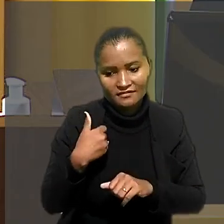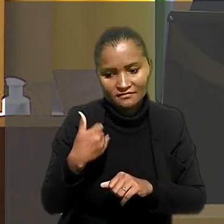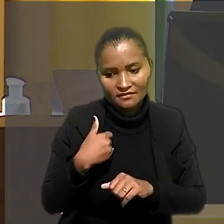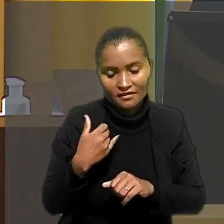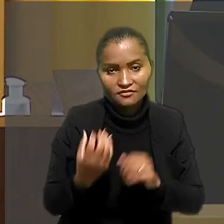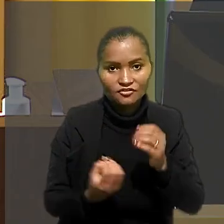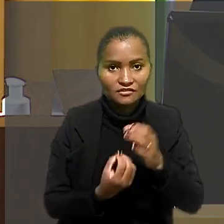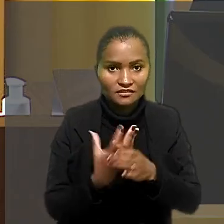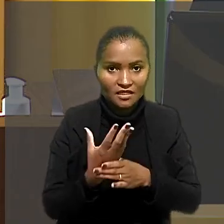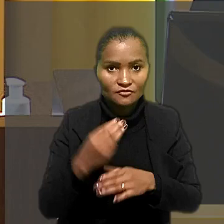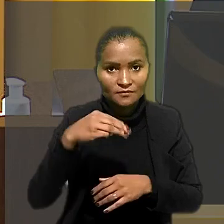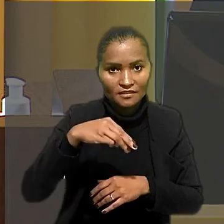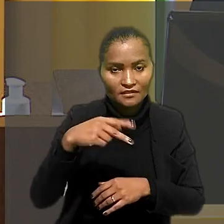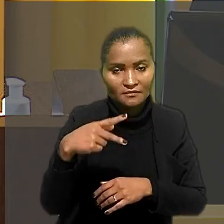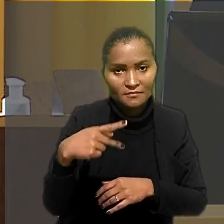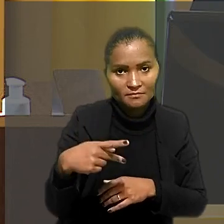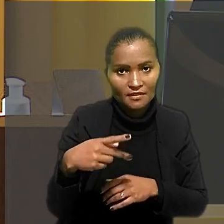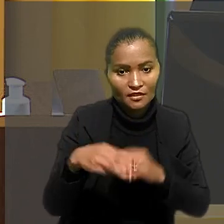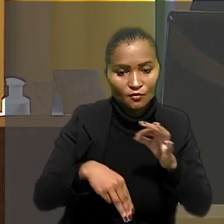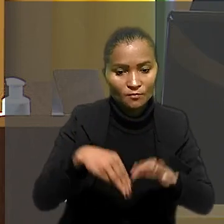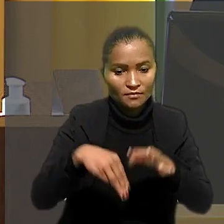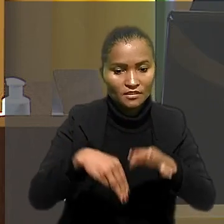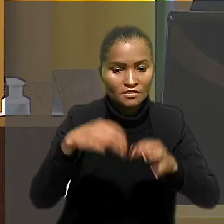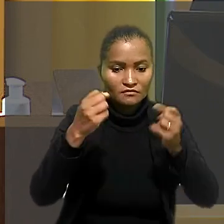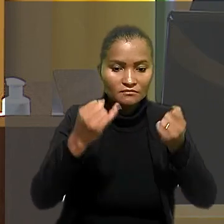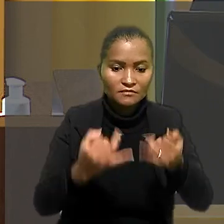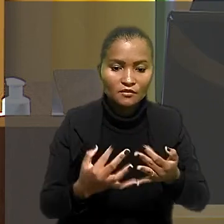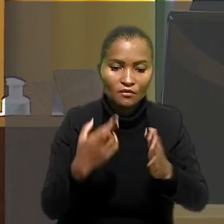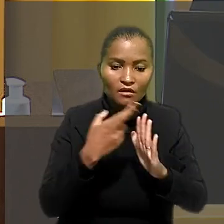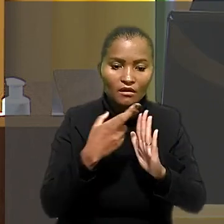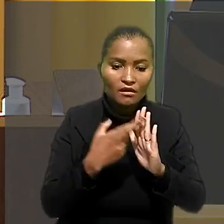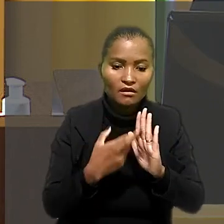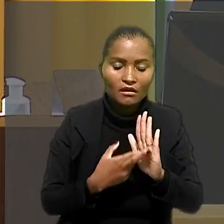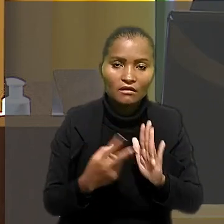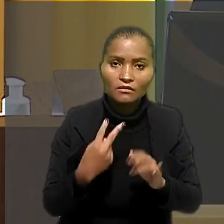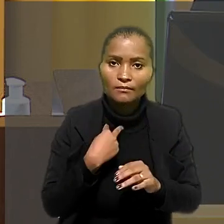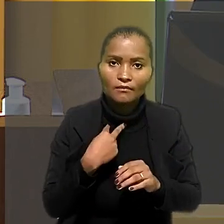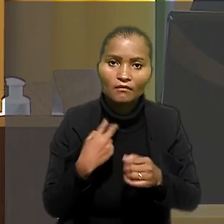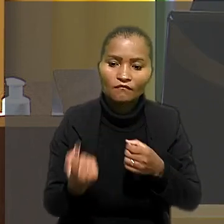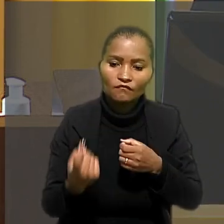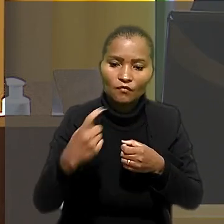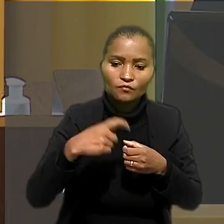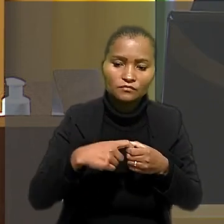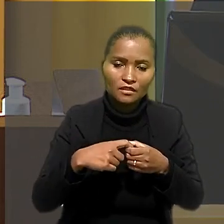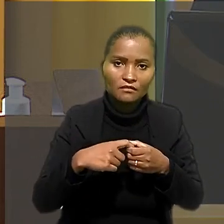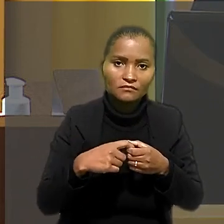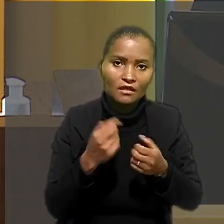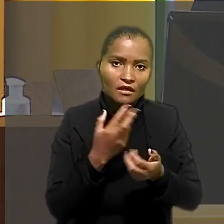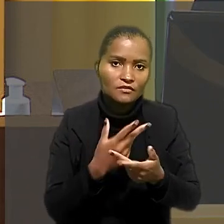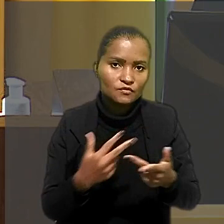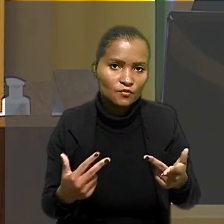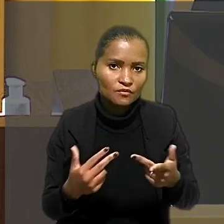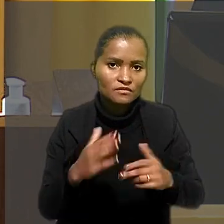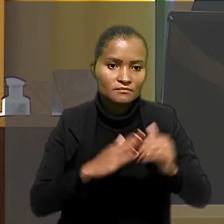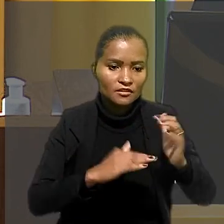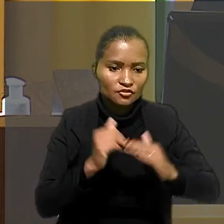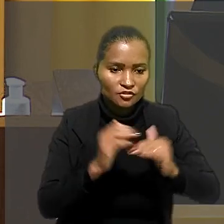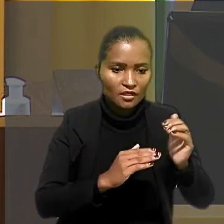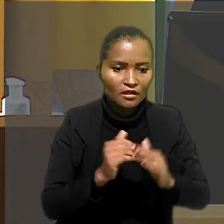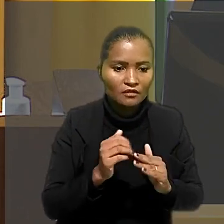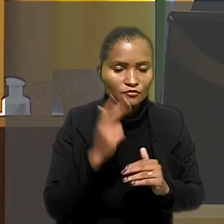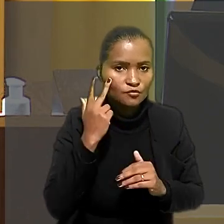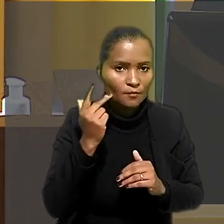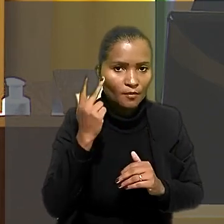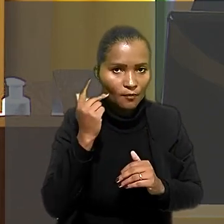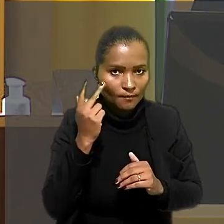estabelecidos pela MP, o ministro explicou que a norma não pode retroagir aos atos praticados regularmente